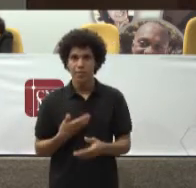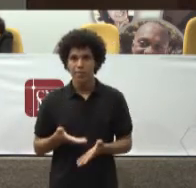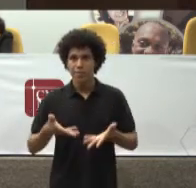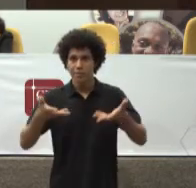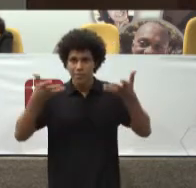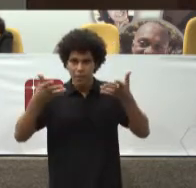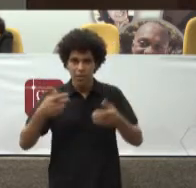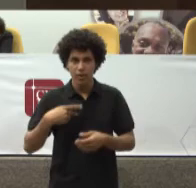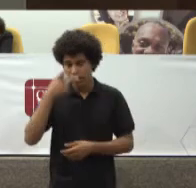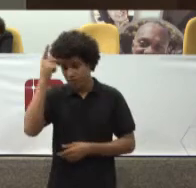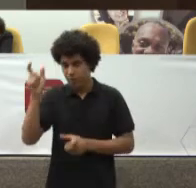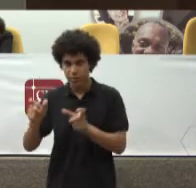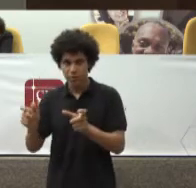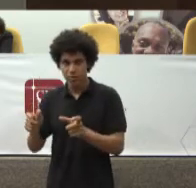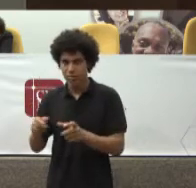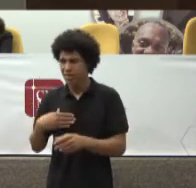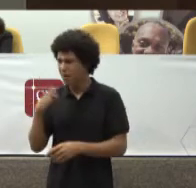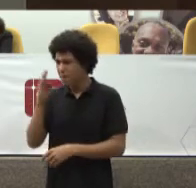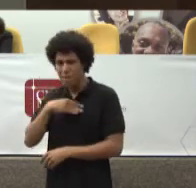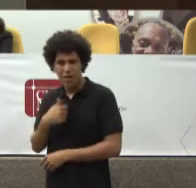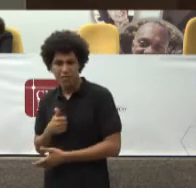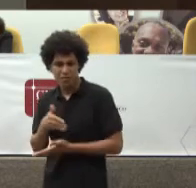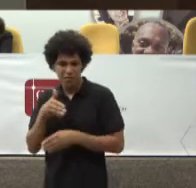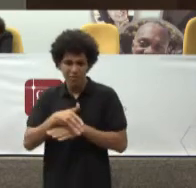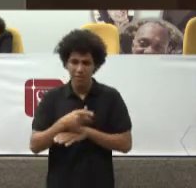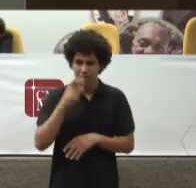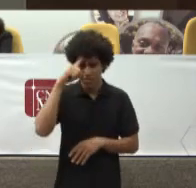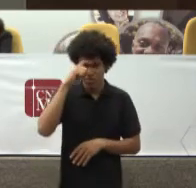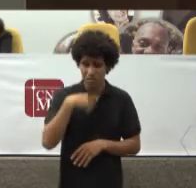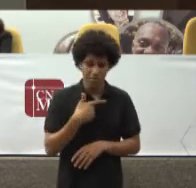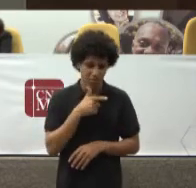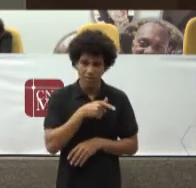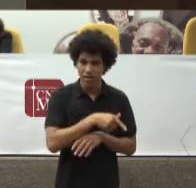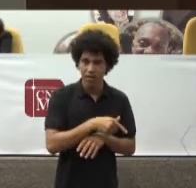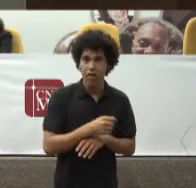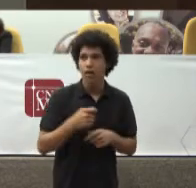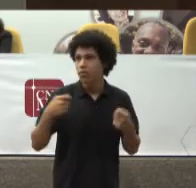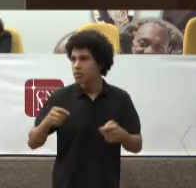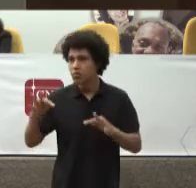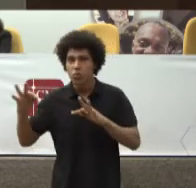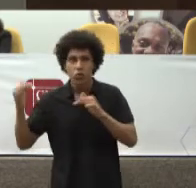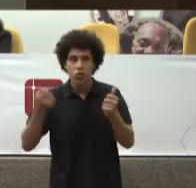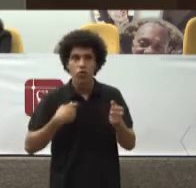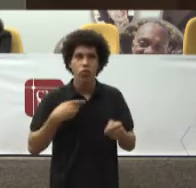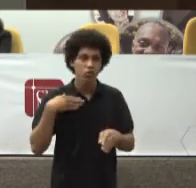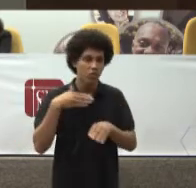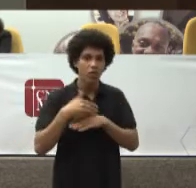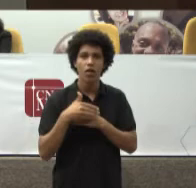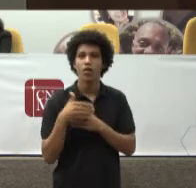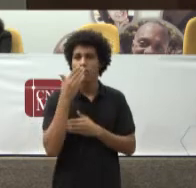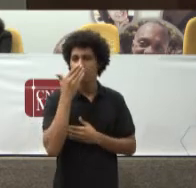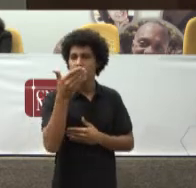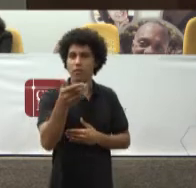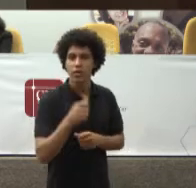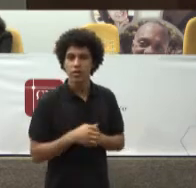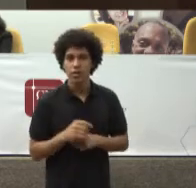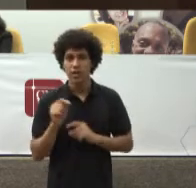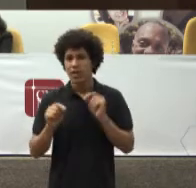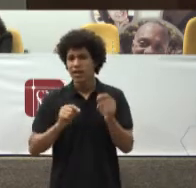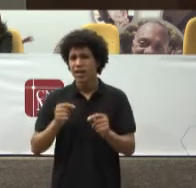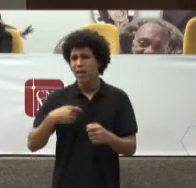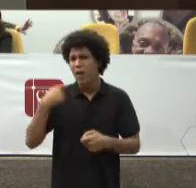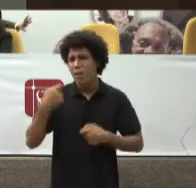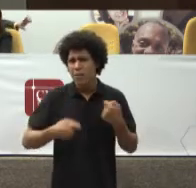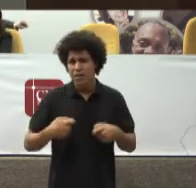Nós temos que fazer Frente a isso Nós temos que fazer Frente a uma demora De 40 meses Quem é que precisa De um médico Que pode esperar 40